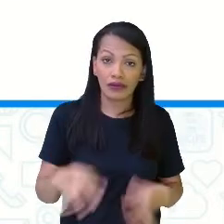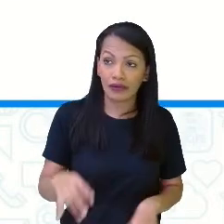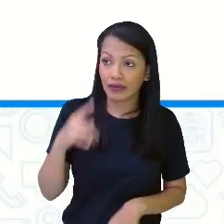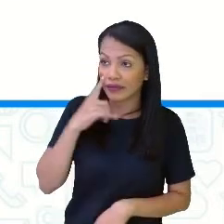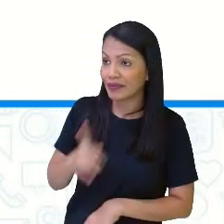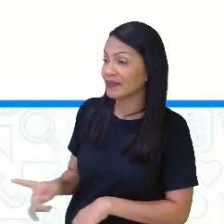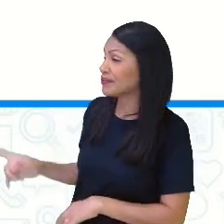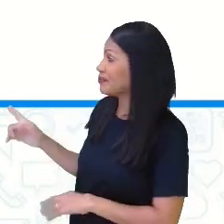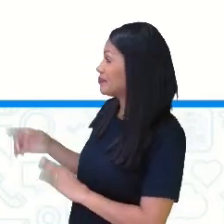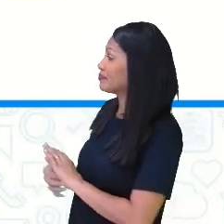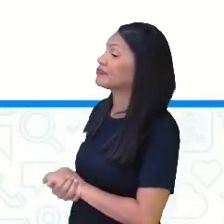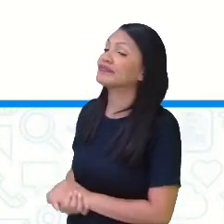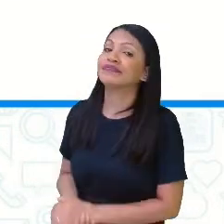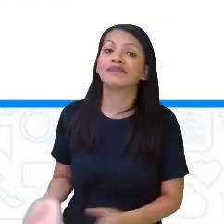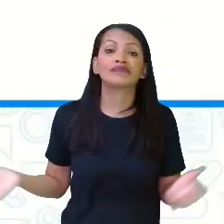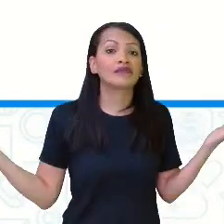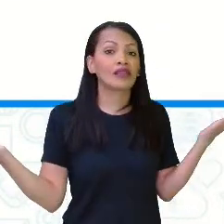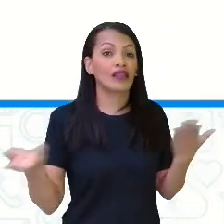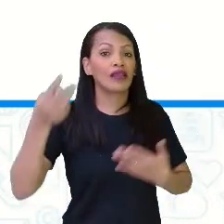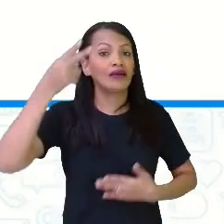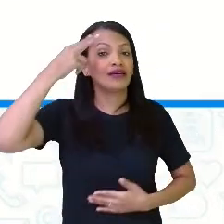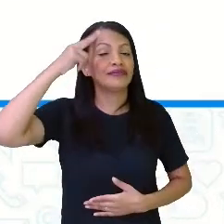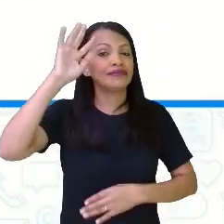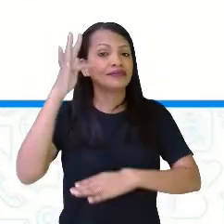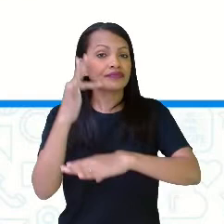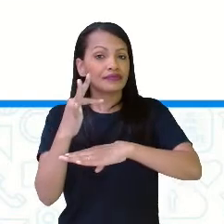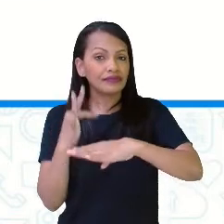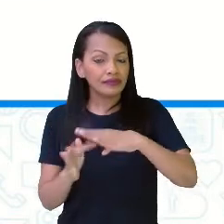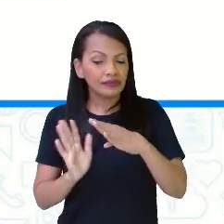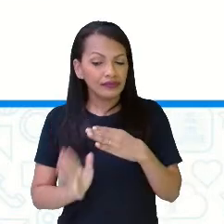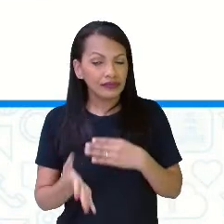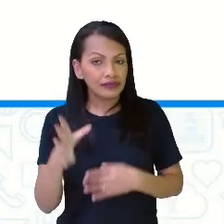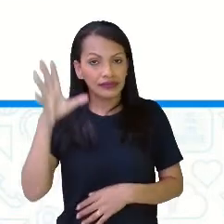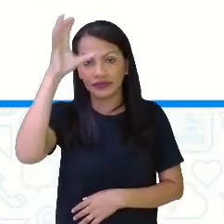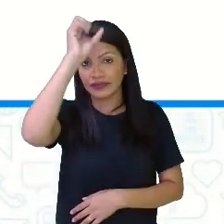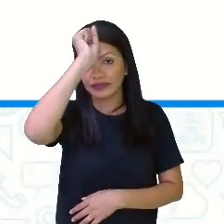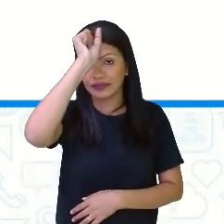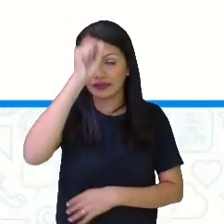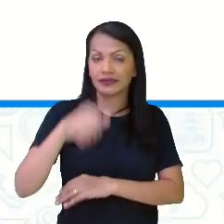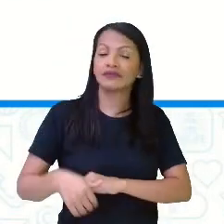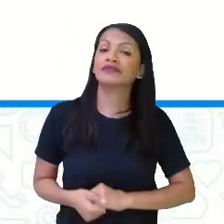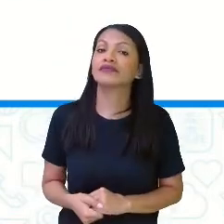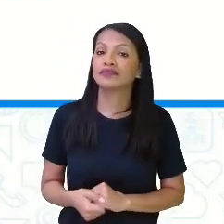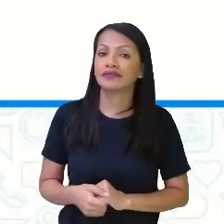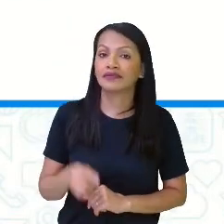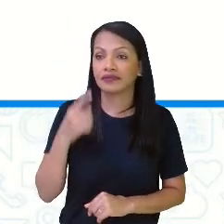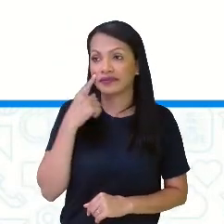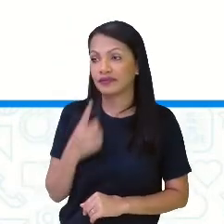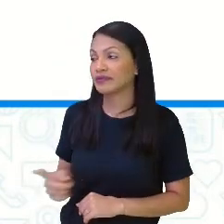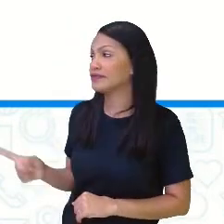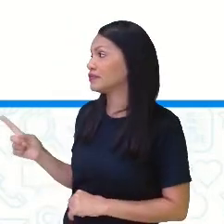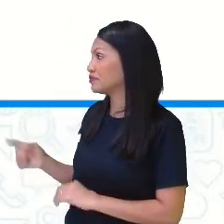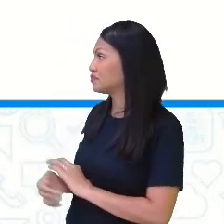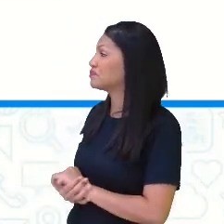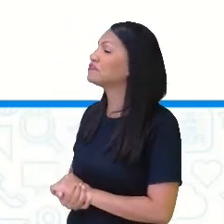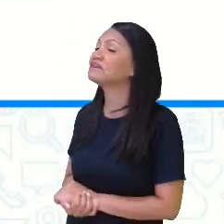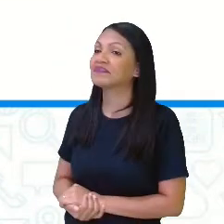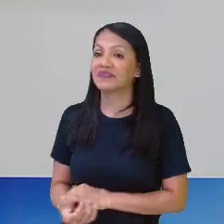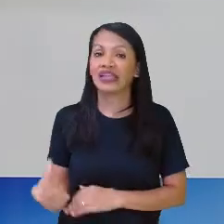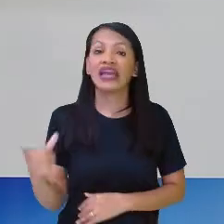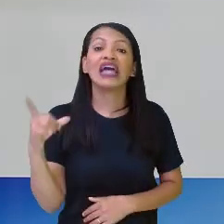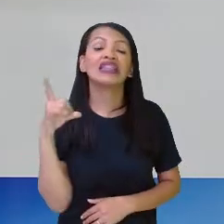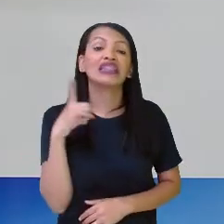Agora, vai lembrar da fração que nós já aprendemos? Olha lá. Aqui eu tenho 5